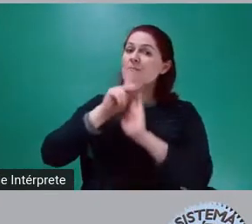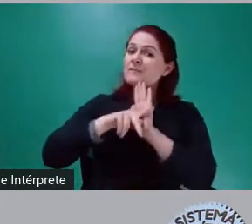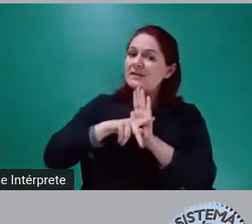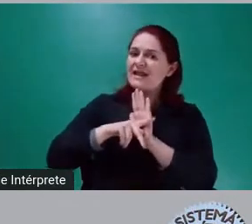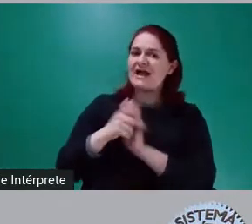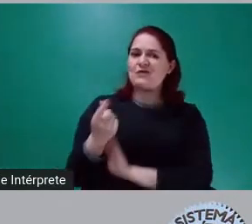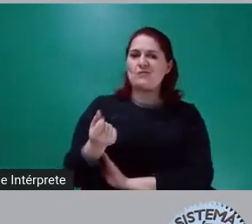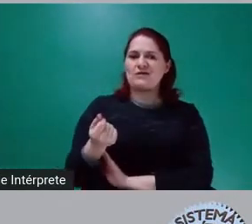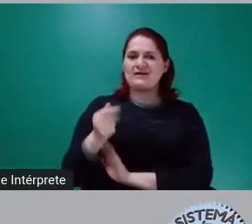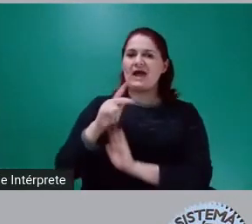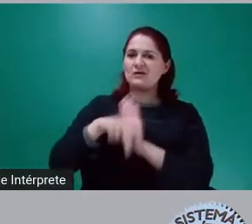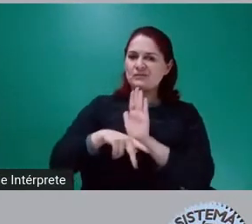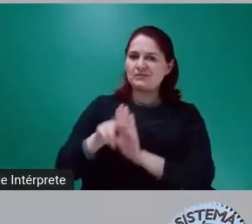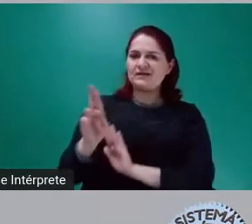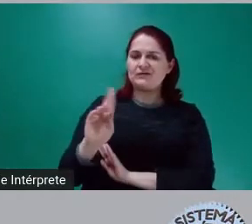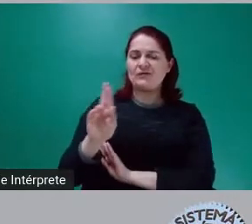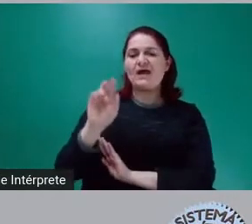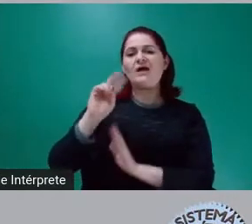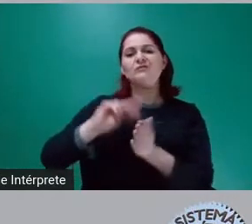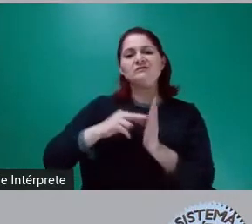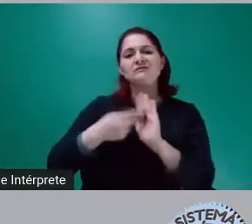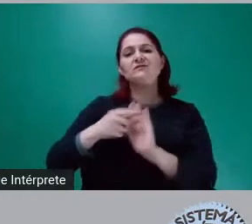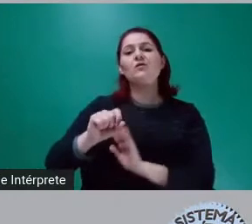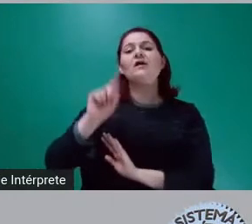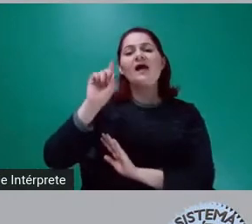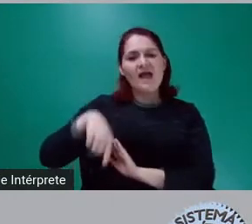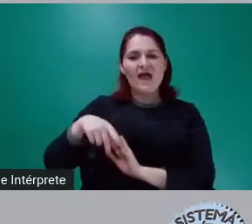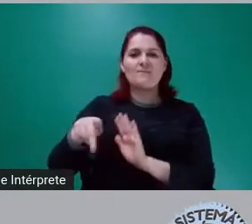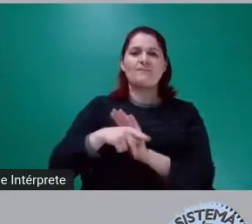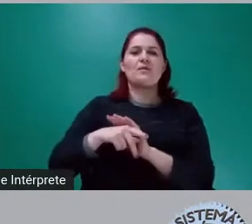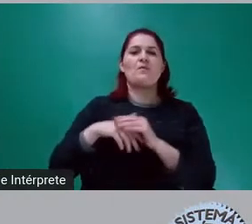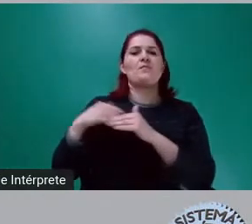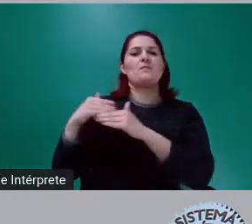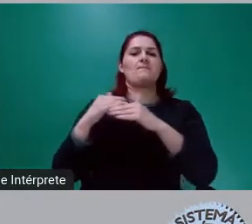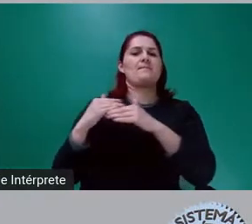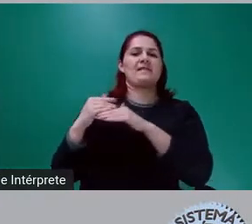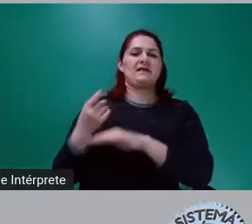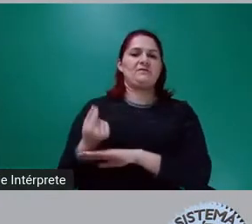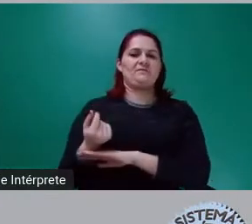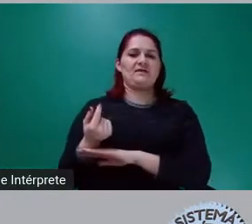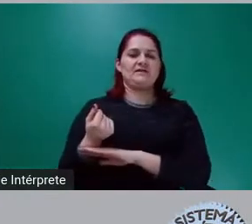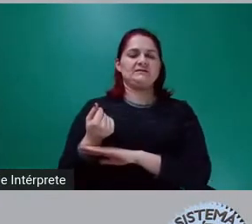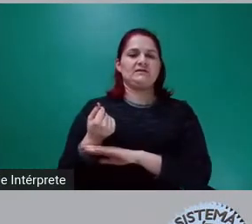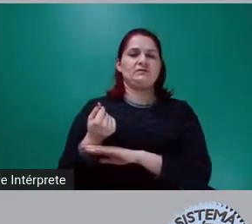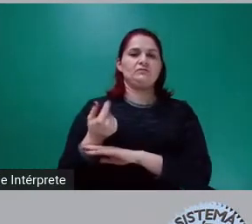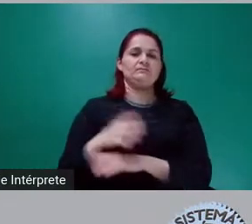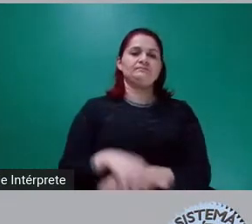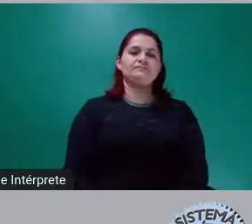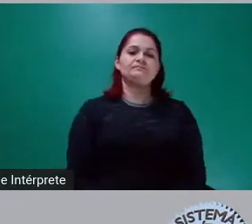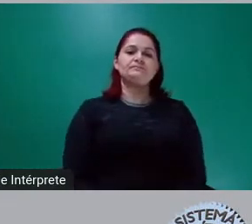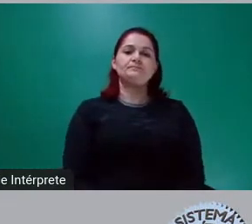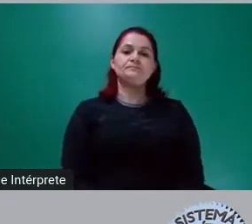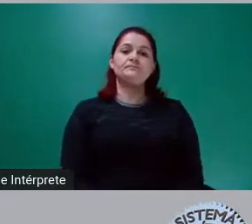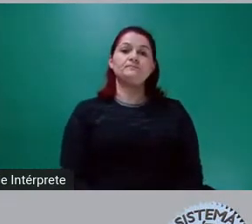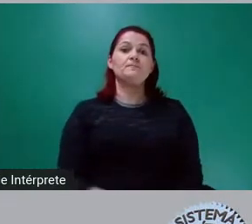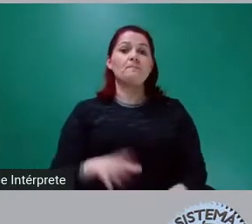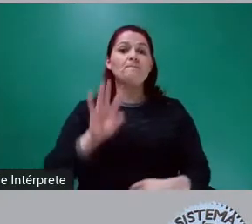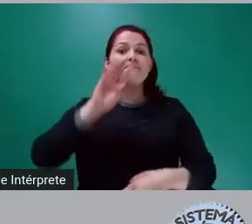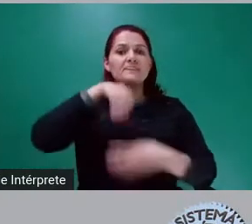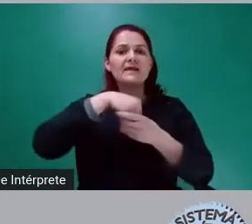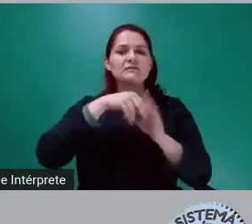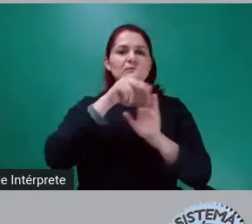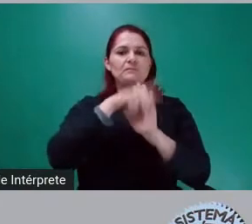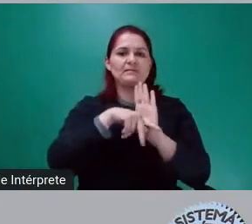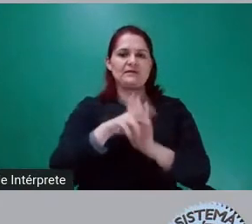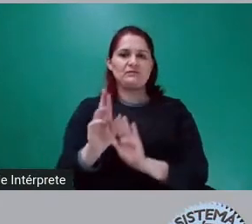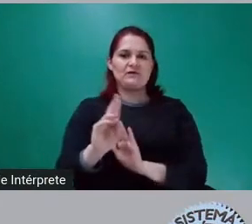rapidamente aqui, porque dessa vez eu errei. Bom, o que é o... Dentro deste plano, a partir de